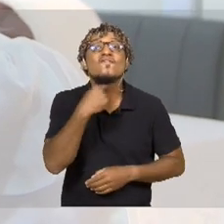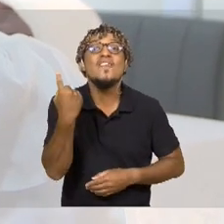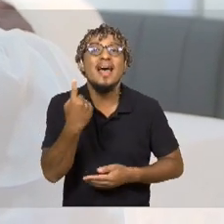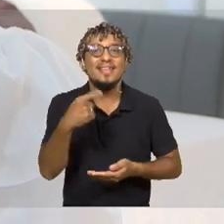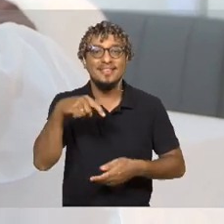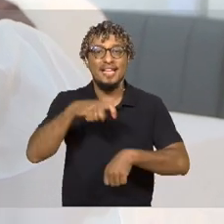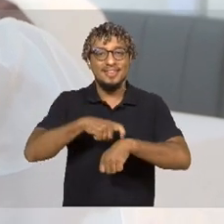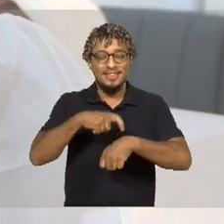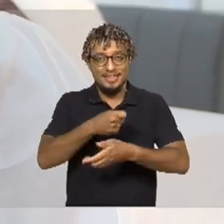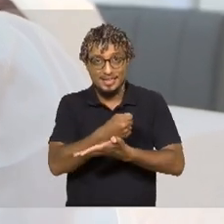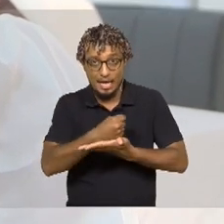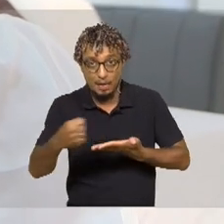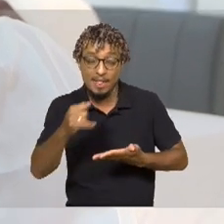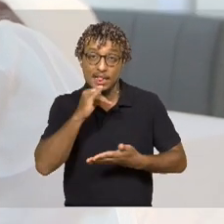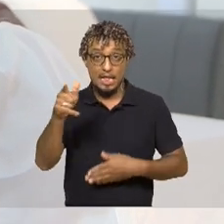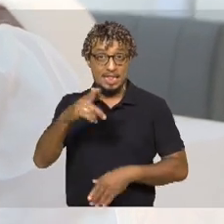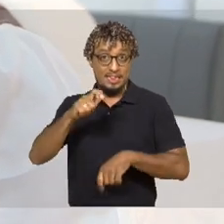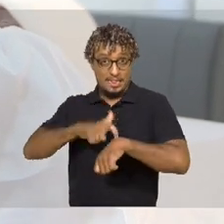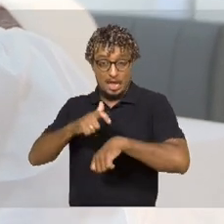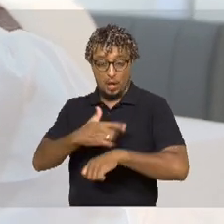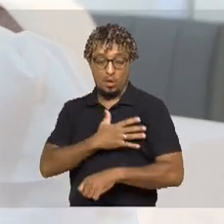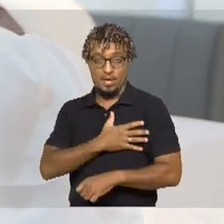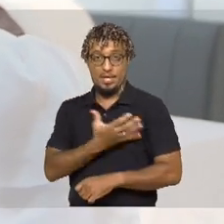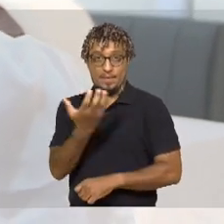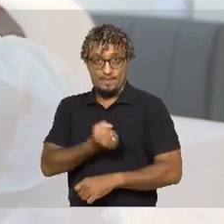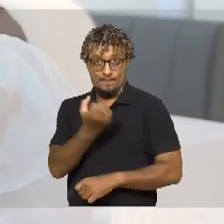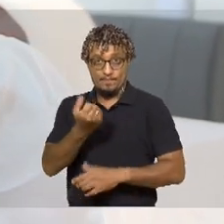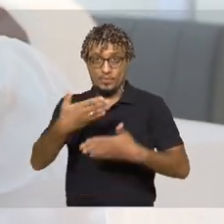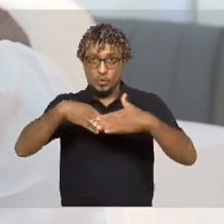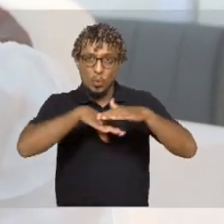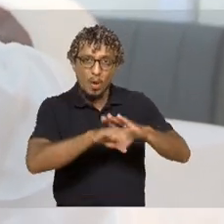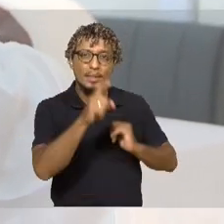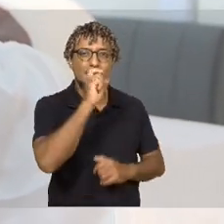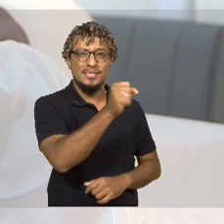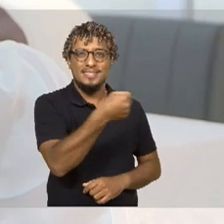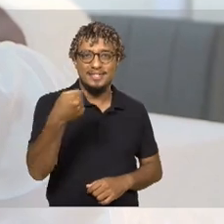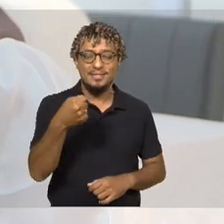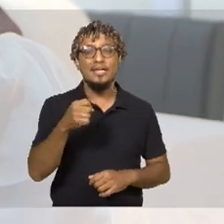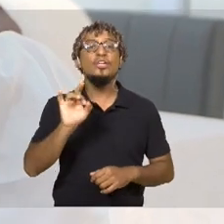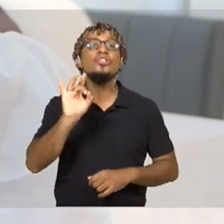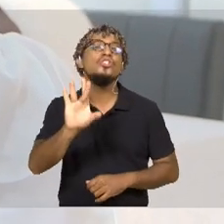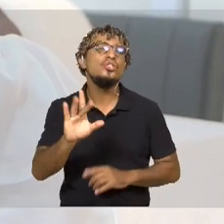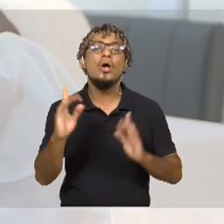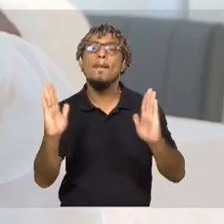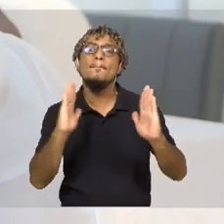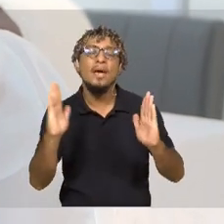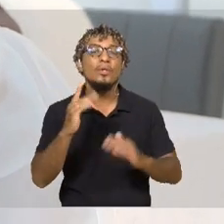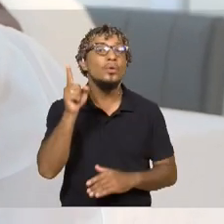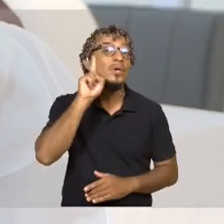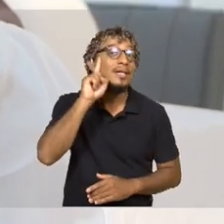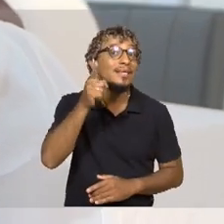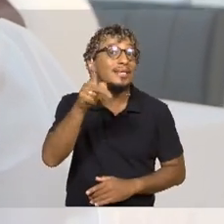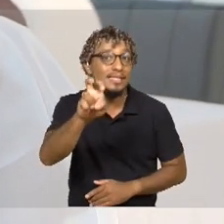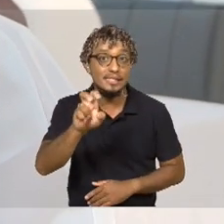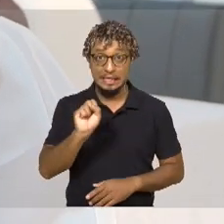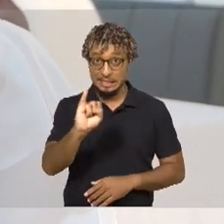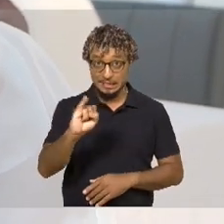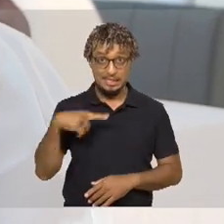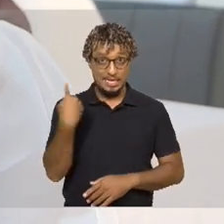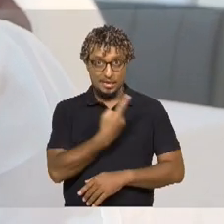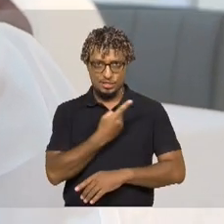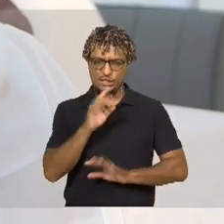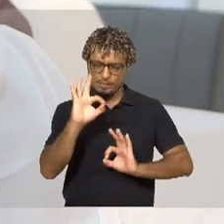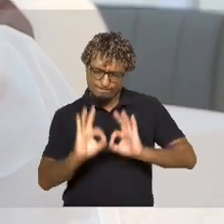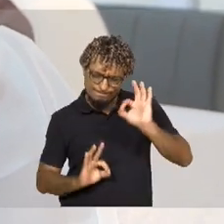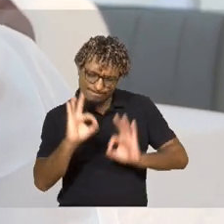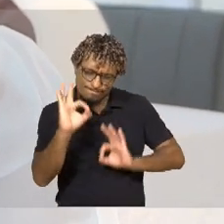Se ele é cru, quando ela tira direto do seu seio e congela, ele só dura 15 dias. Se passa por um processo de pasteurização que